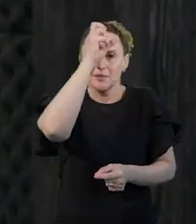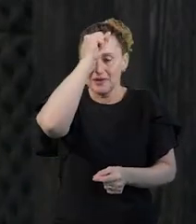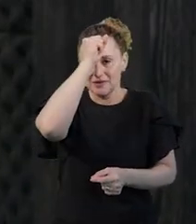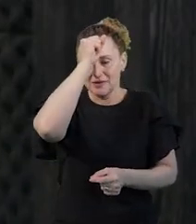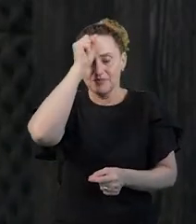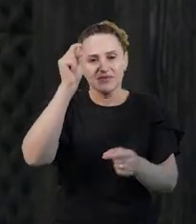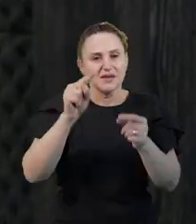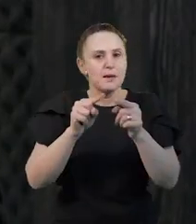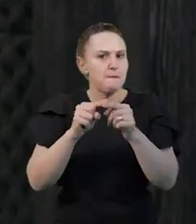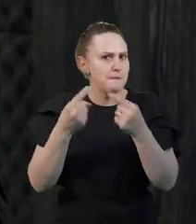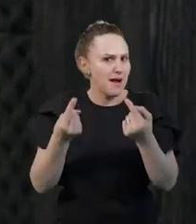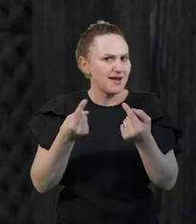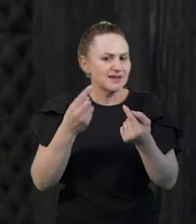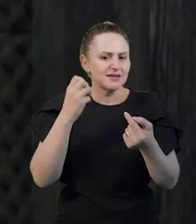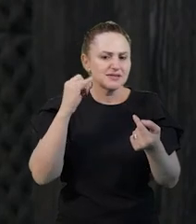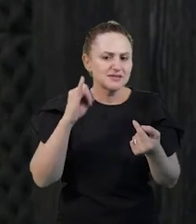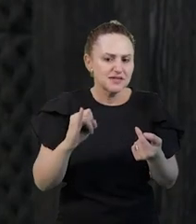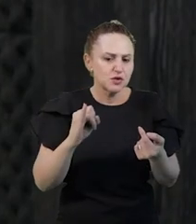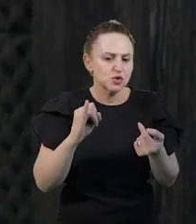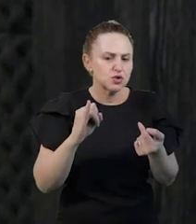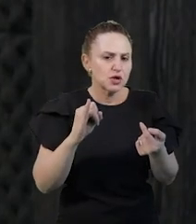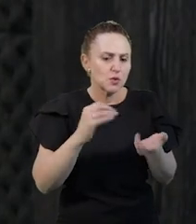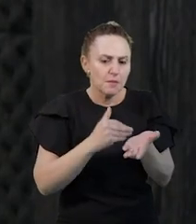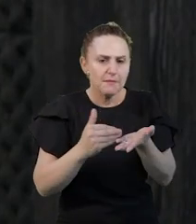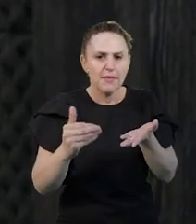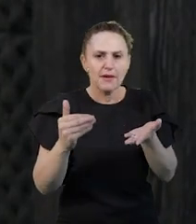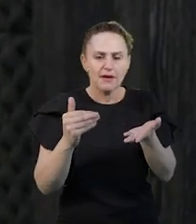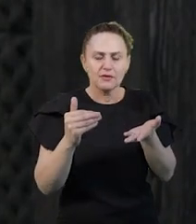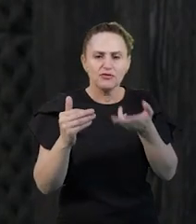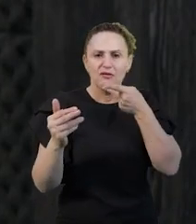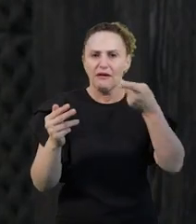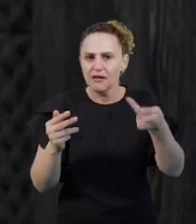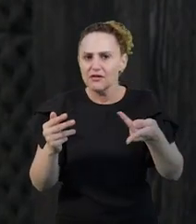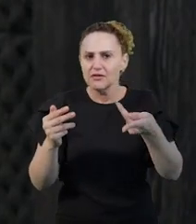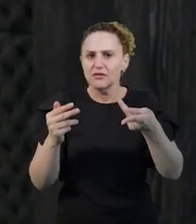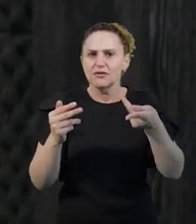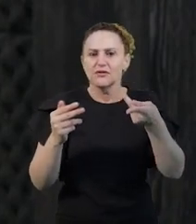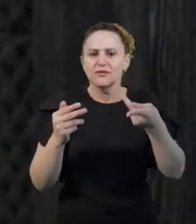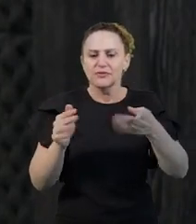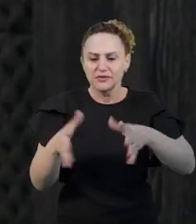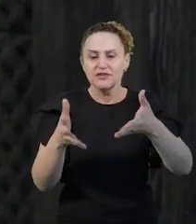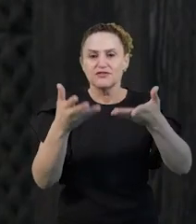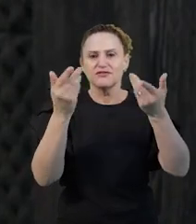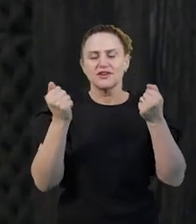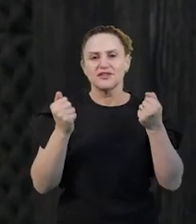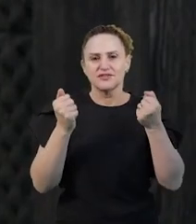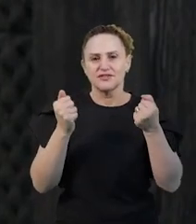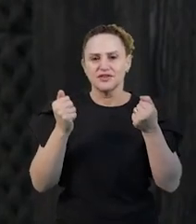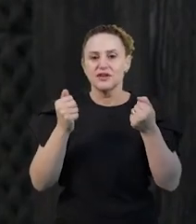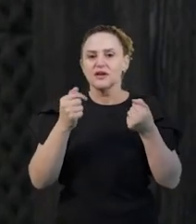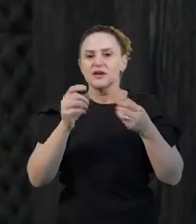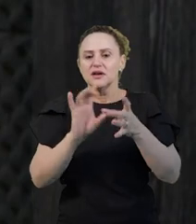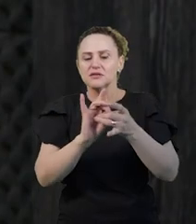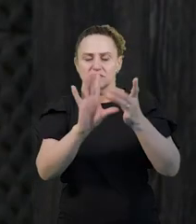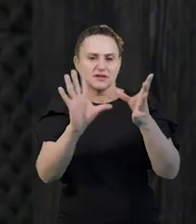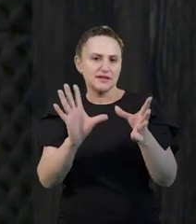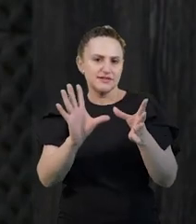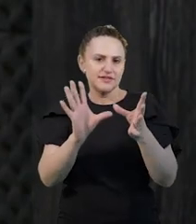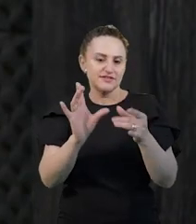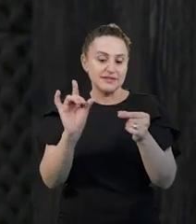Agora, se eu parto daquilo que ele já gosta, ele vai se motivando e vai se